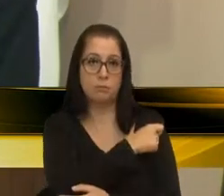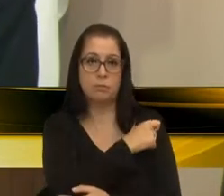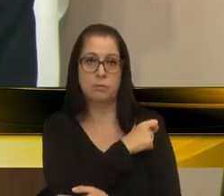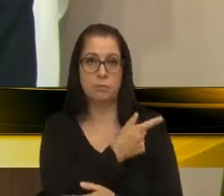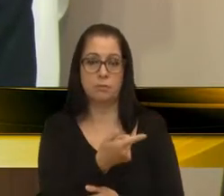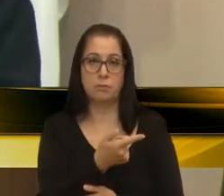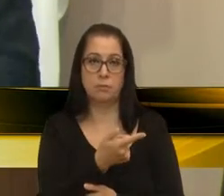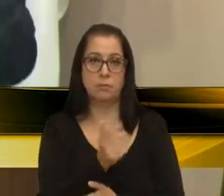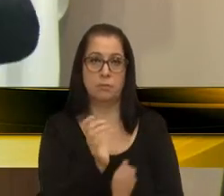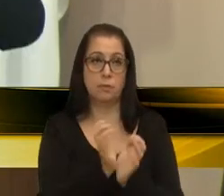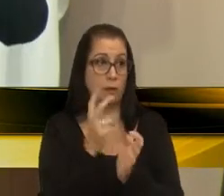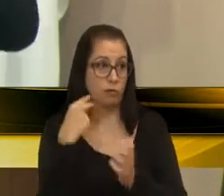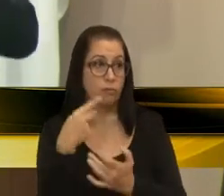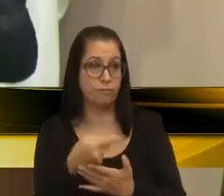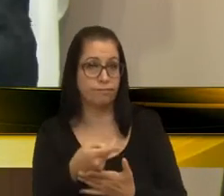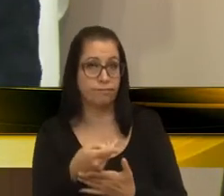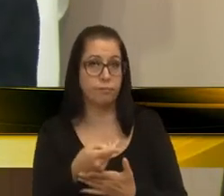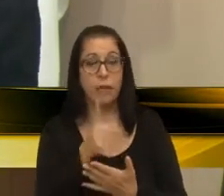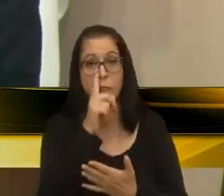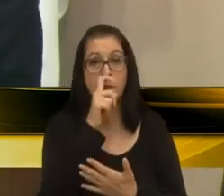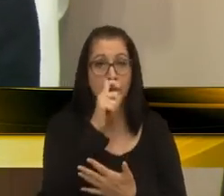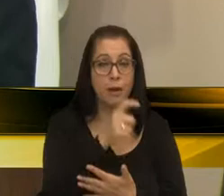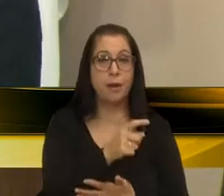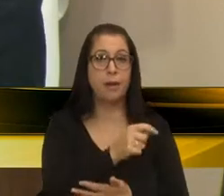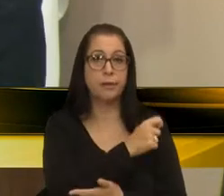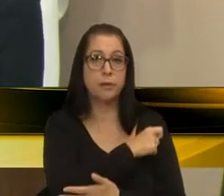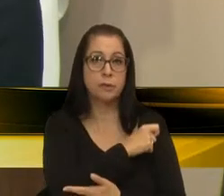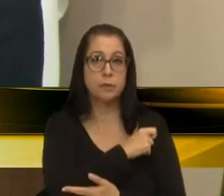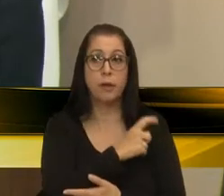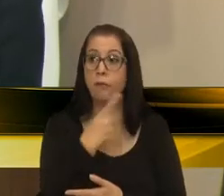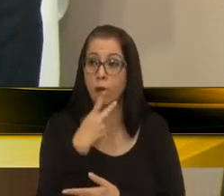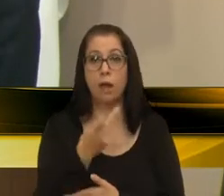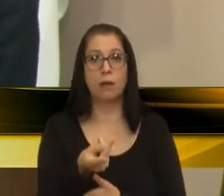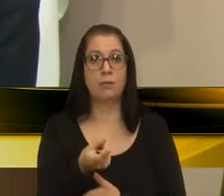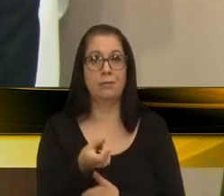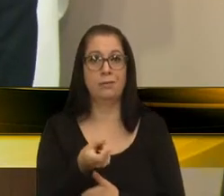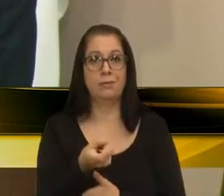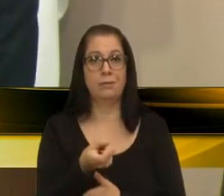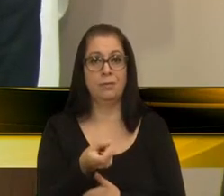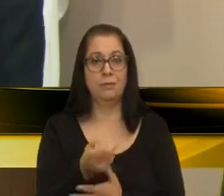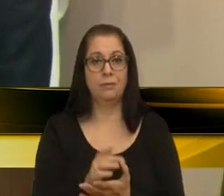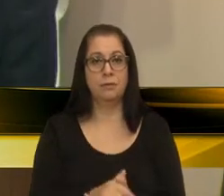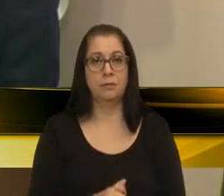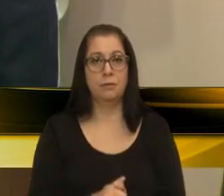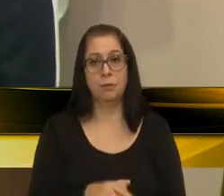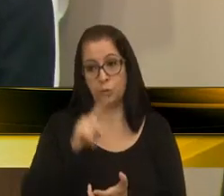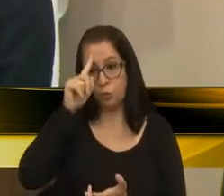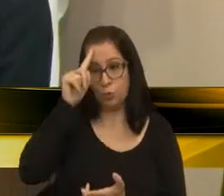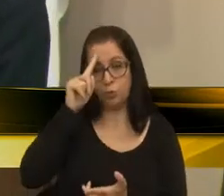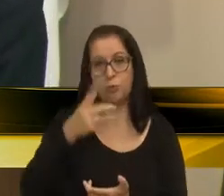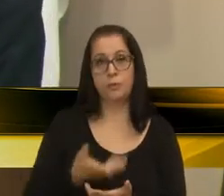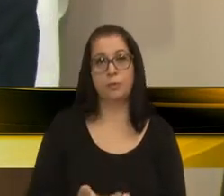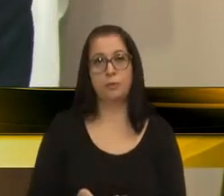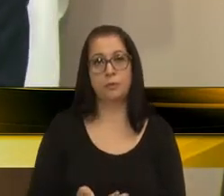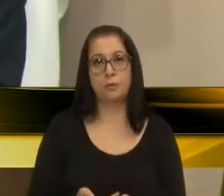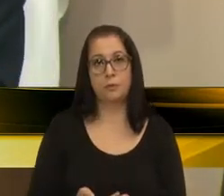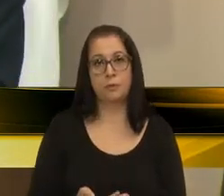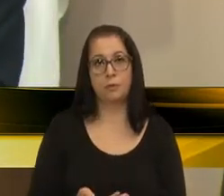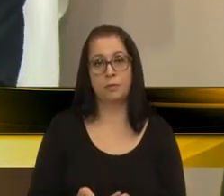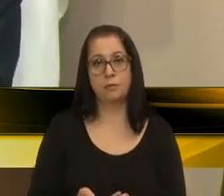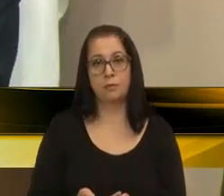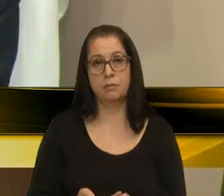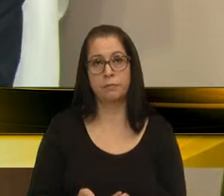colegas vereadores, os pais, os alunos, comentam, a situação, diariamente, diariamente,